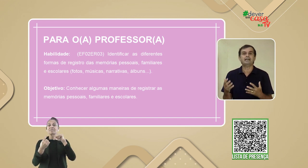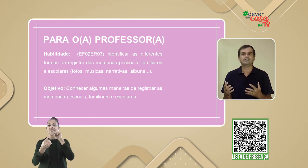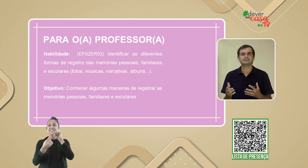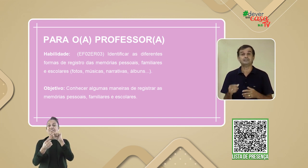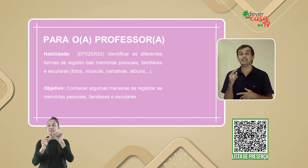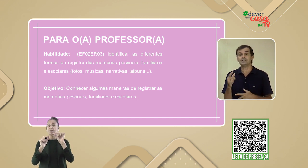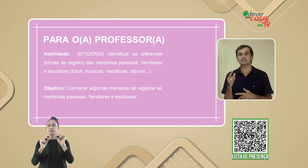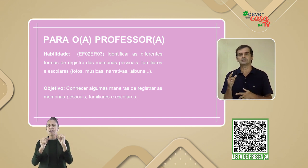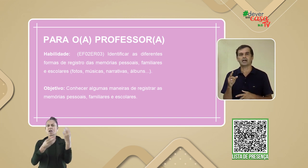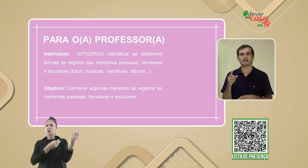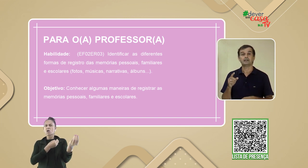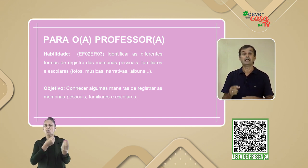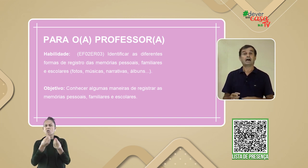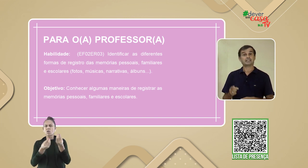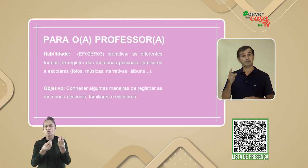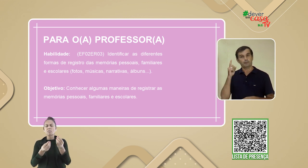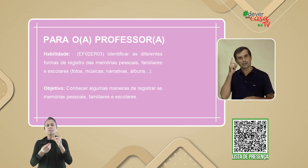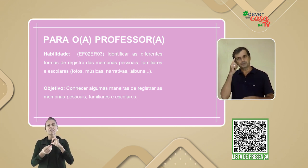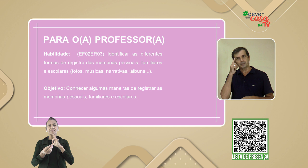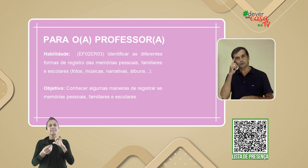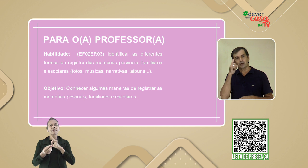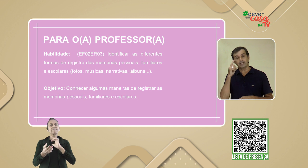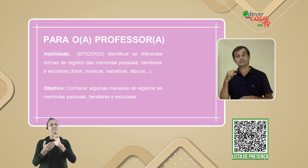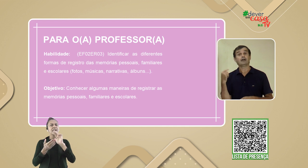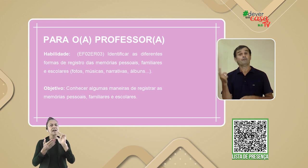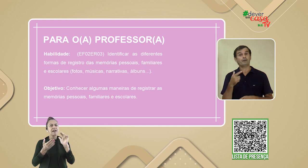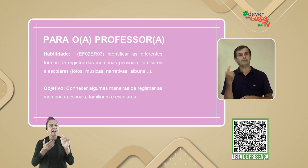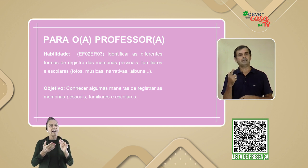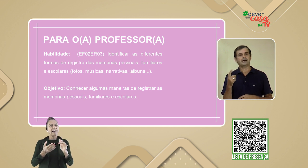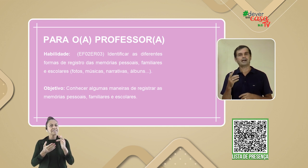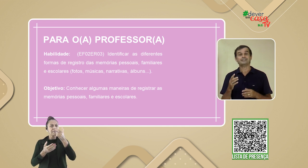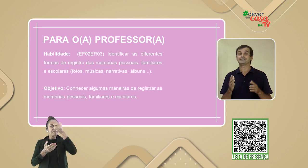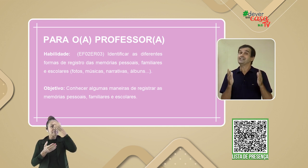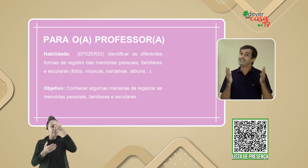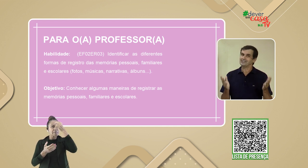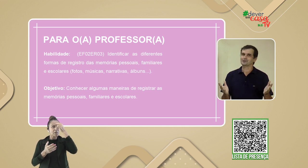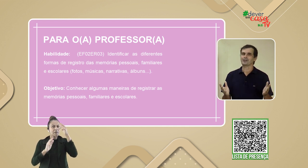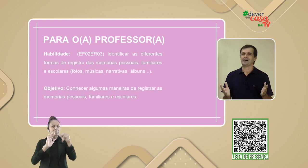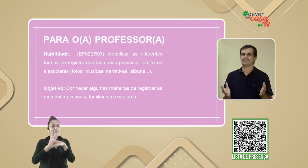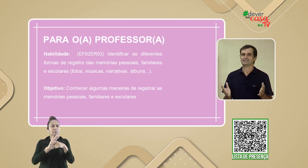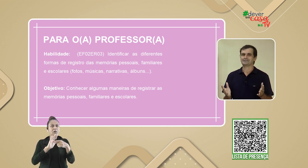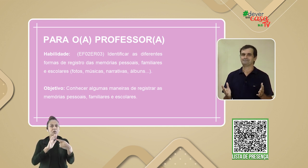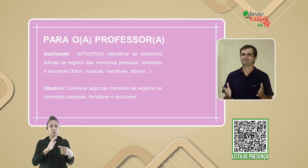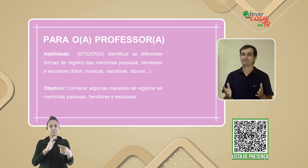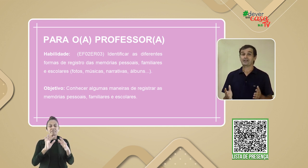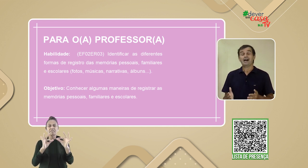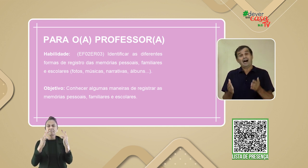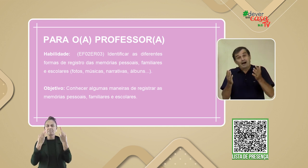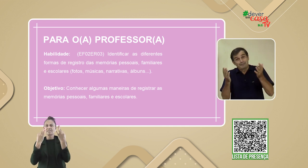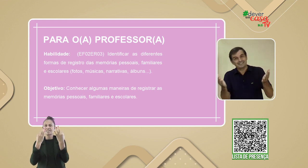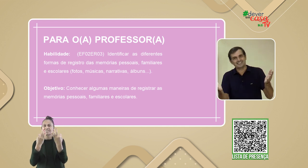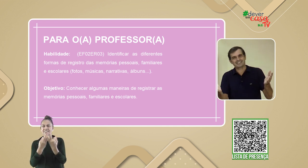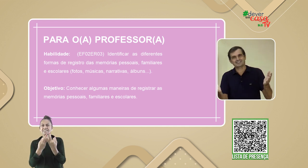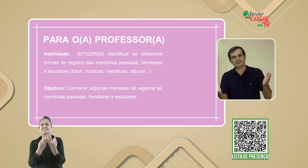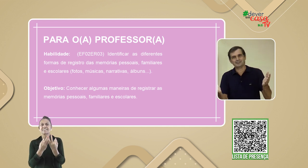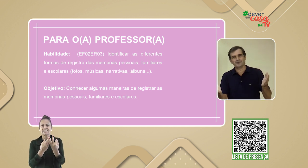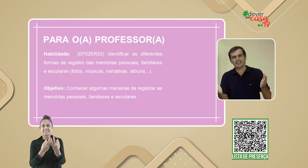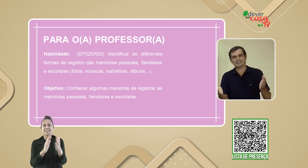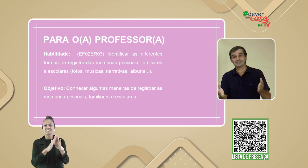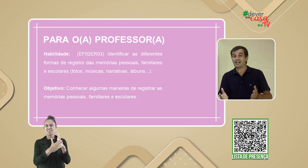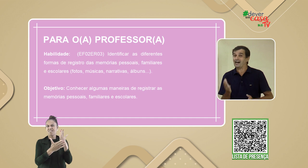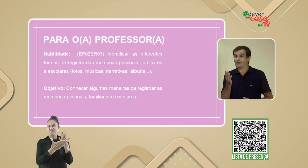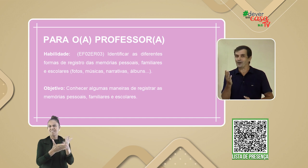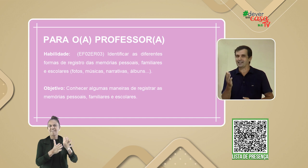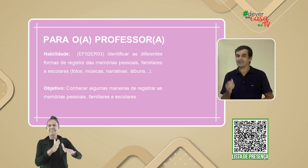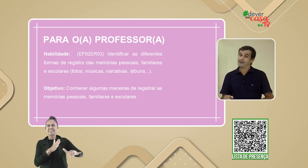maneiras de registrar as memórias pessoais, familiares e escolares. Apresentações